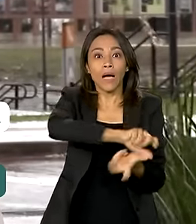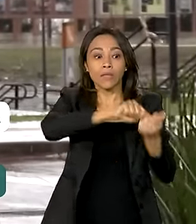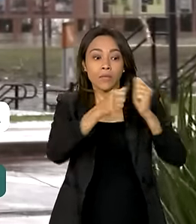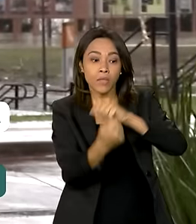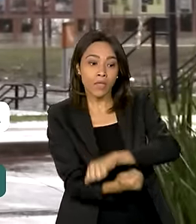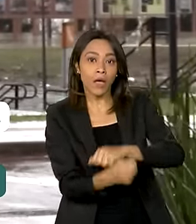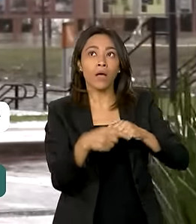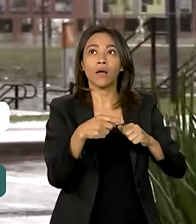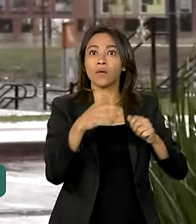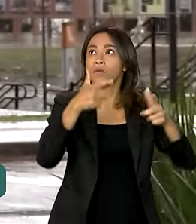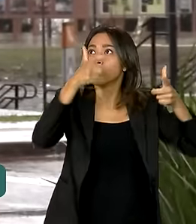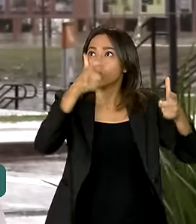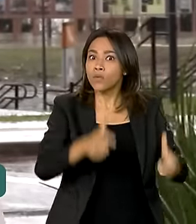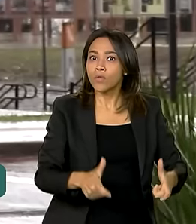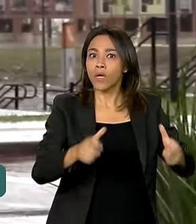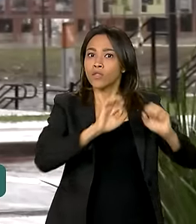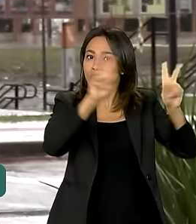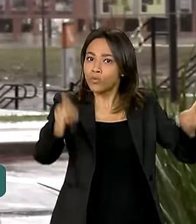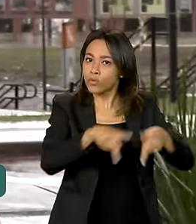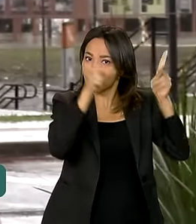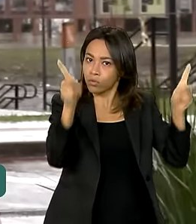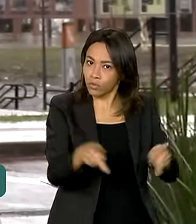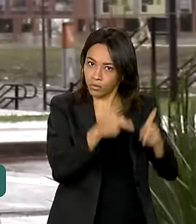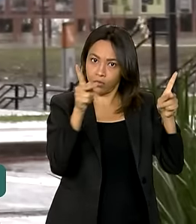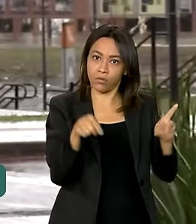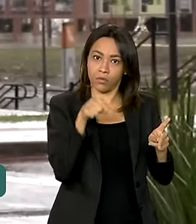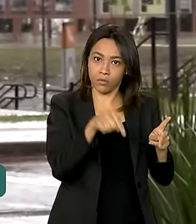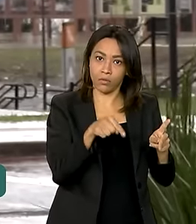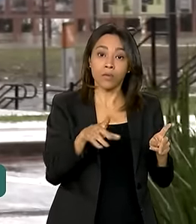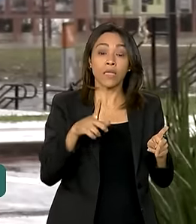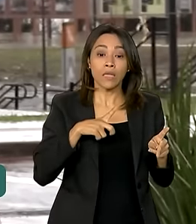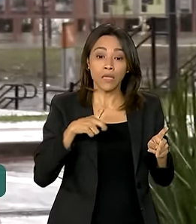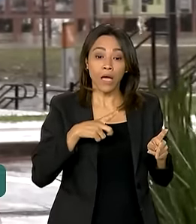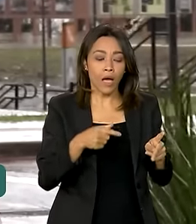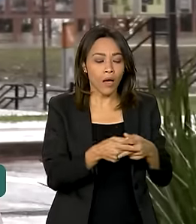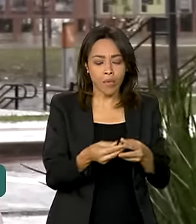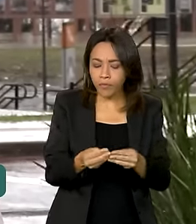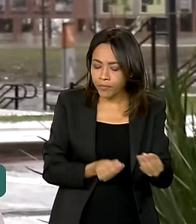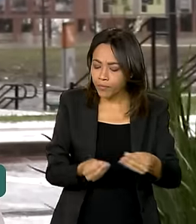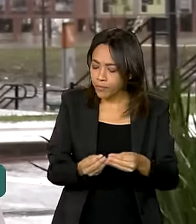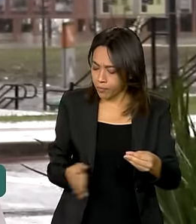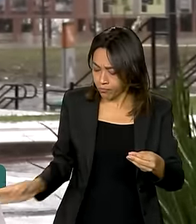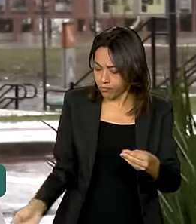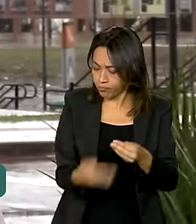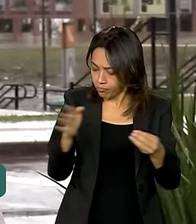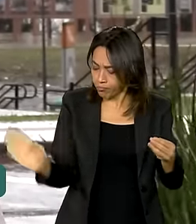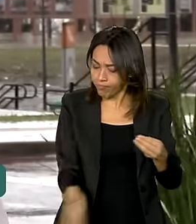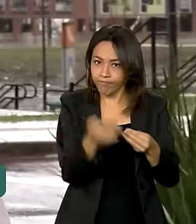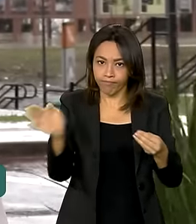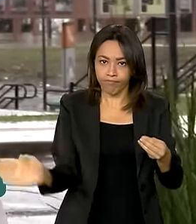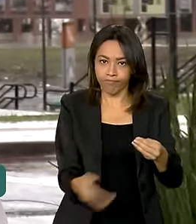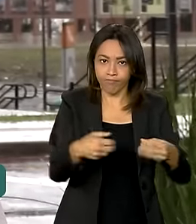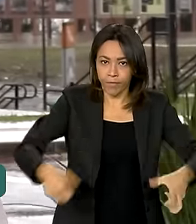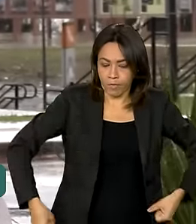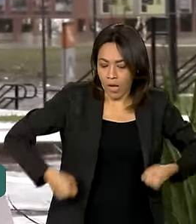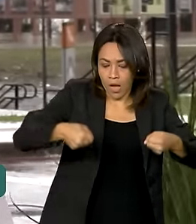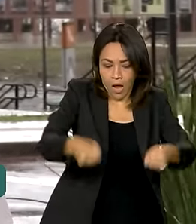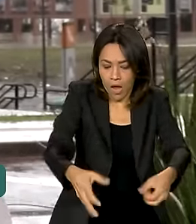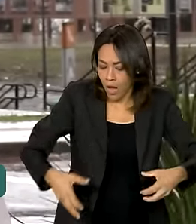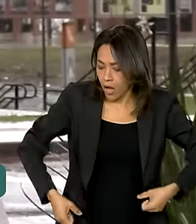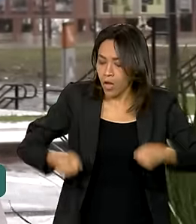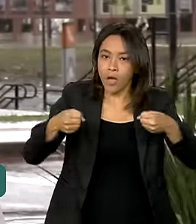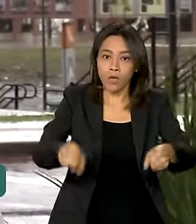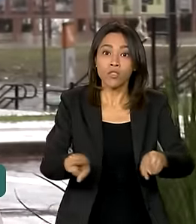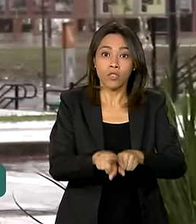próximo à base de Canoas. No local, está sendo feito o check-in dos passageiros, o despacho de bagagens e as medidas de